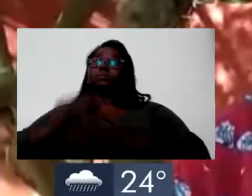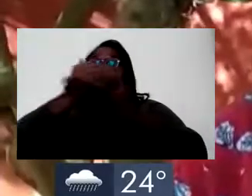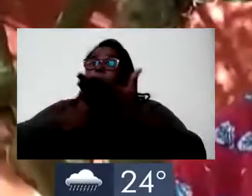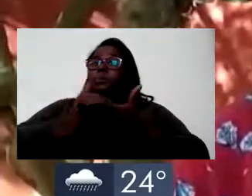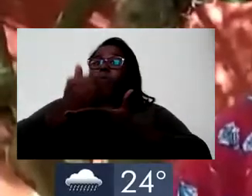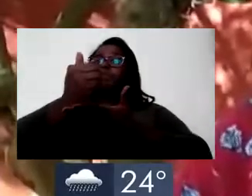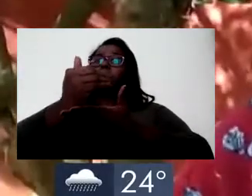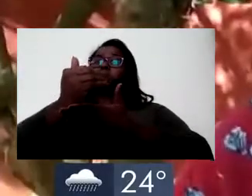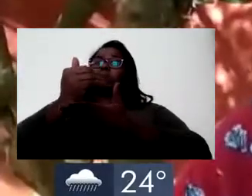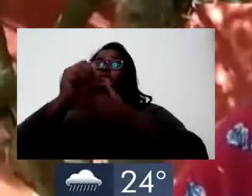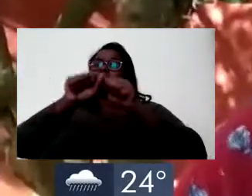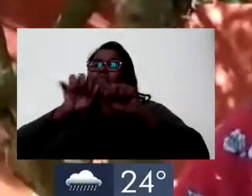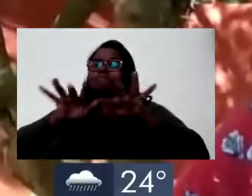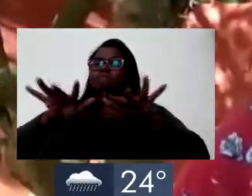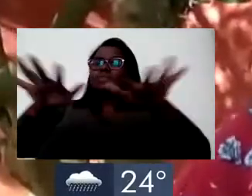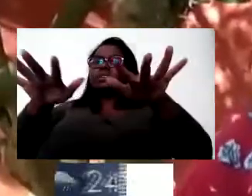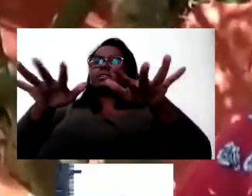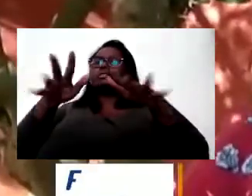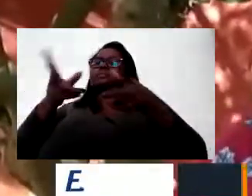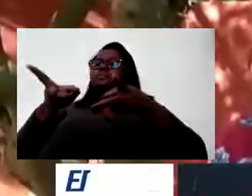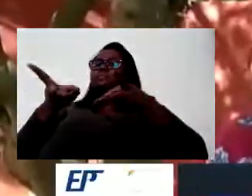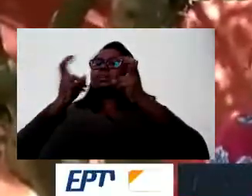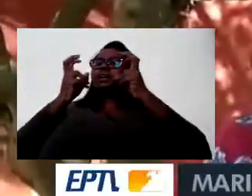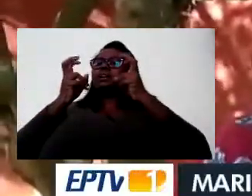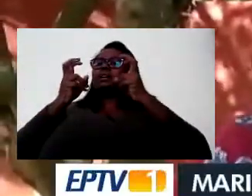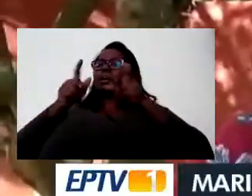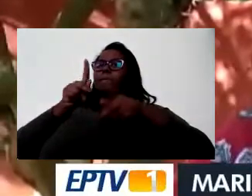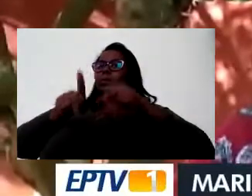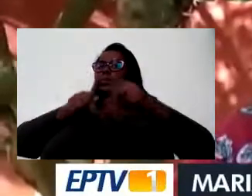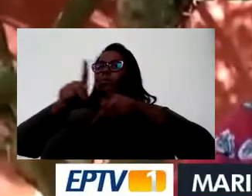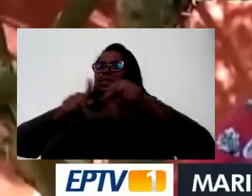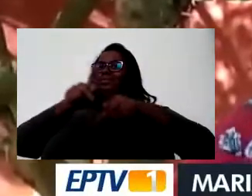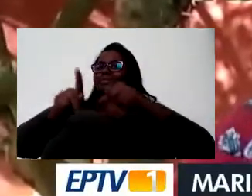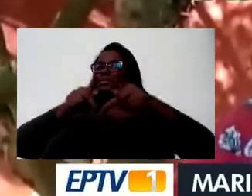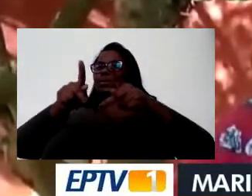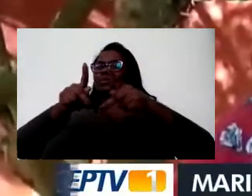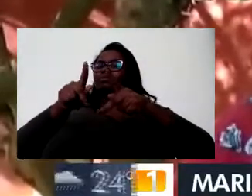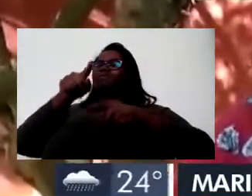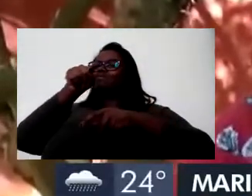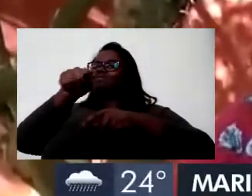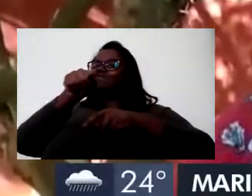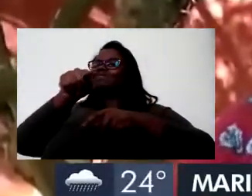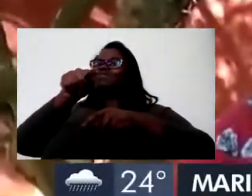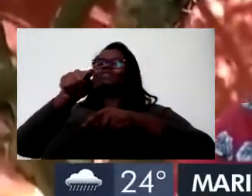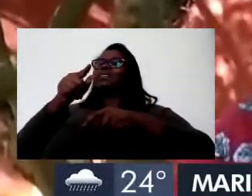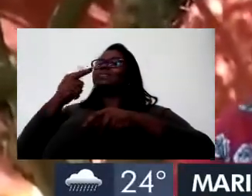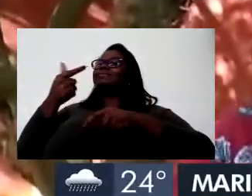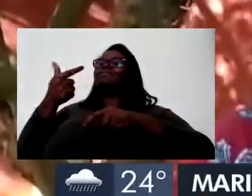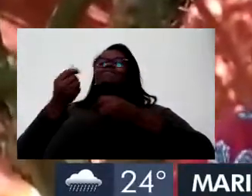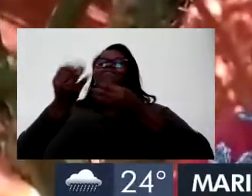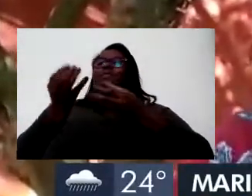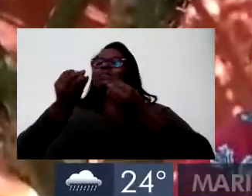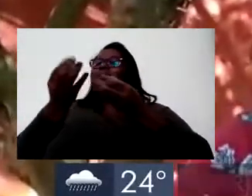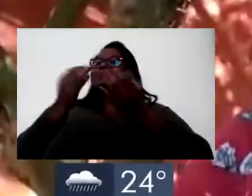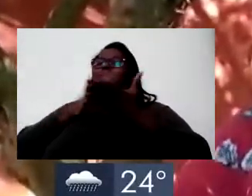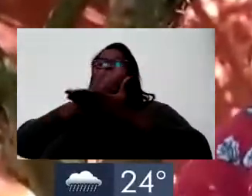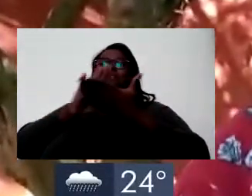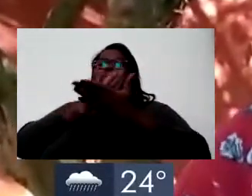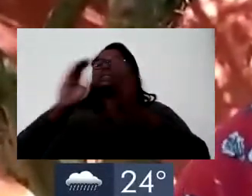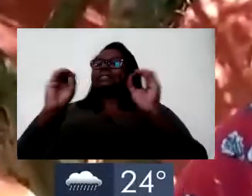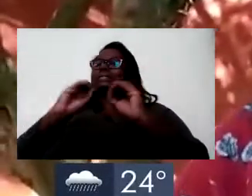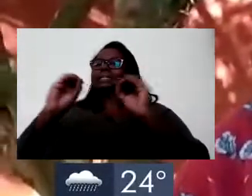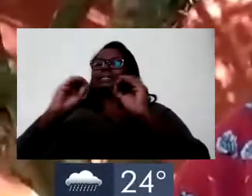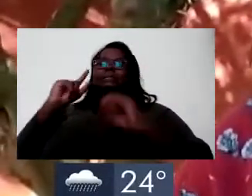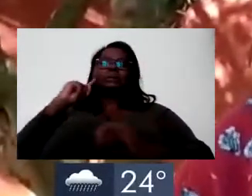no início da pandemia nós identificamos que uma população para a qual havia pouco ou quase nenhum material sendo